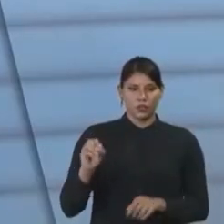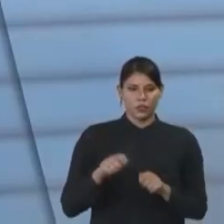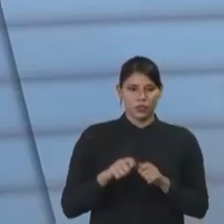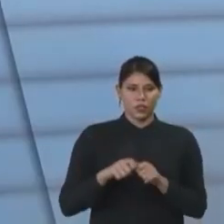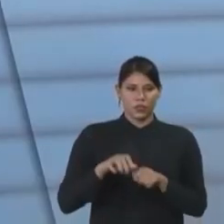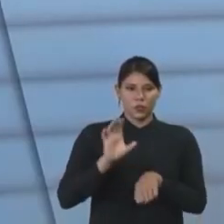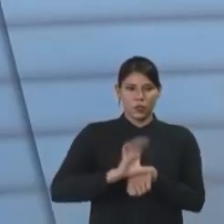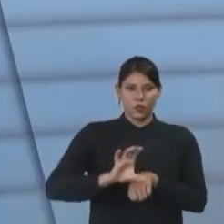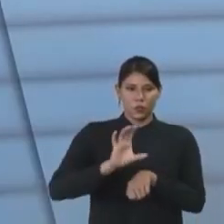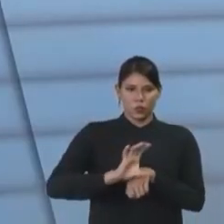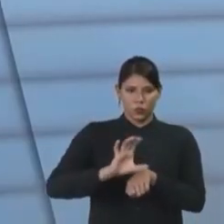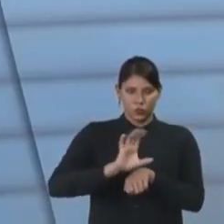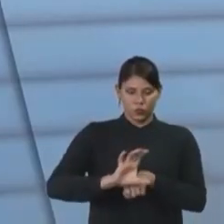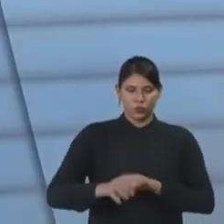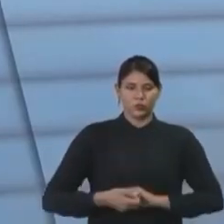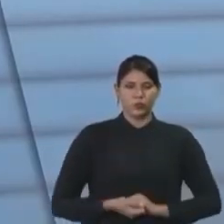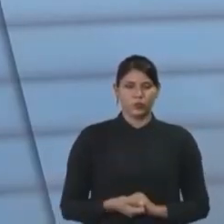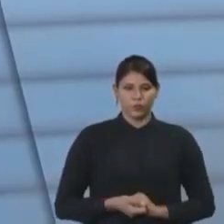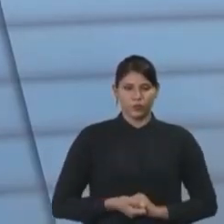capacitação.